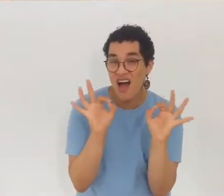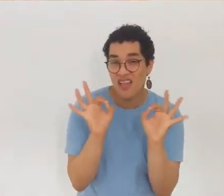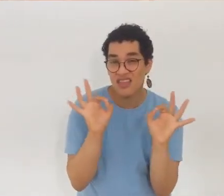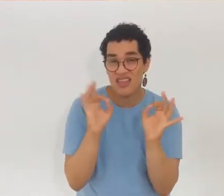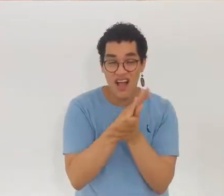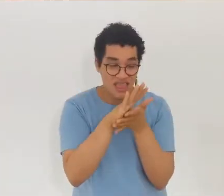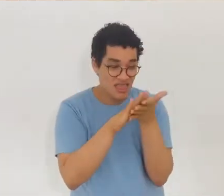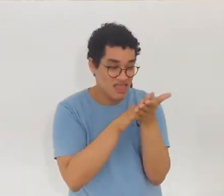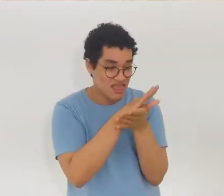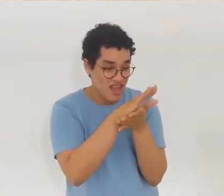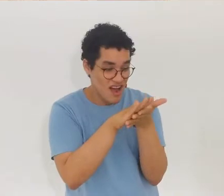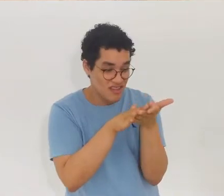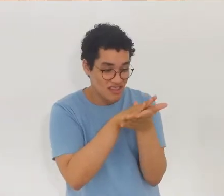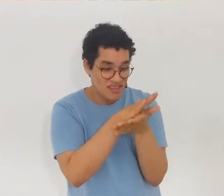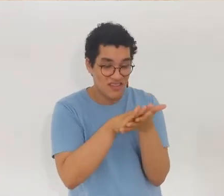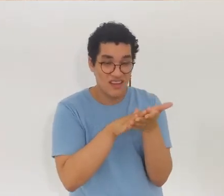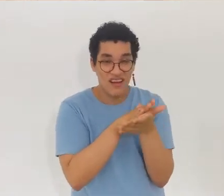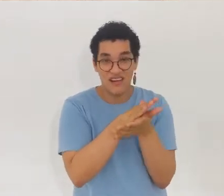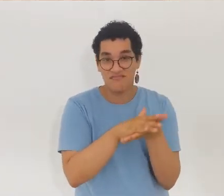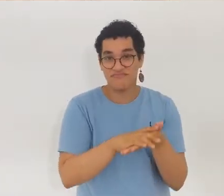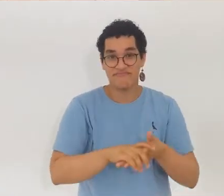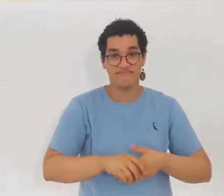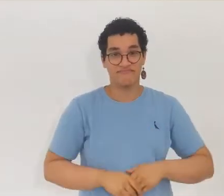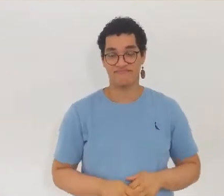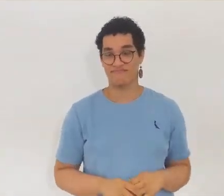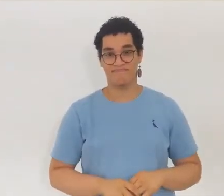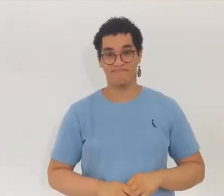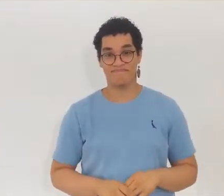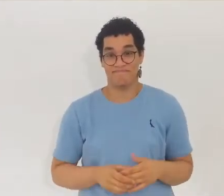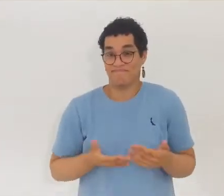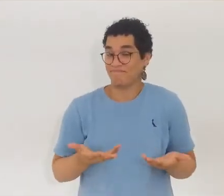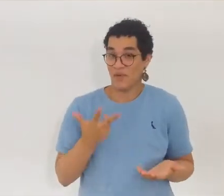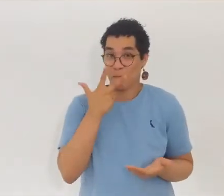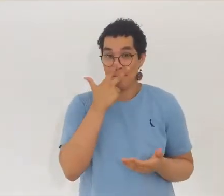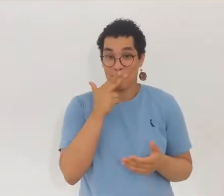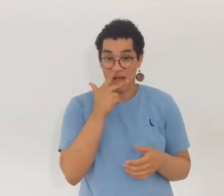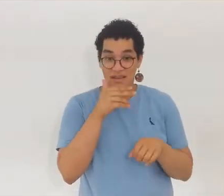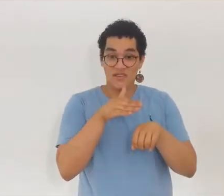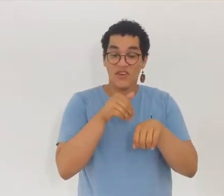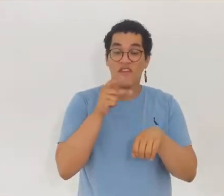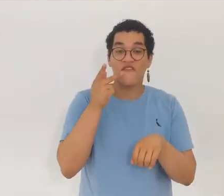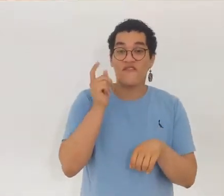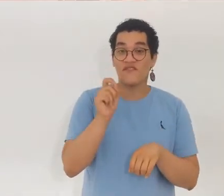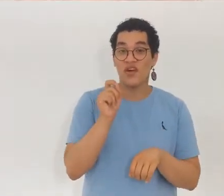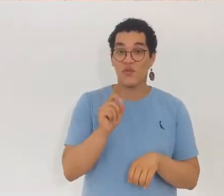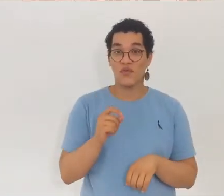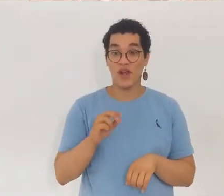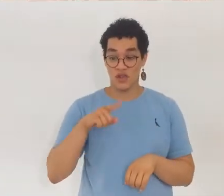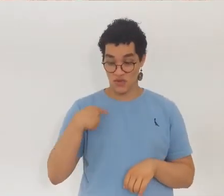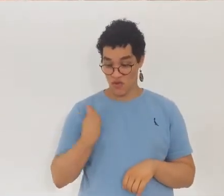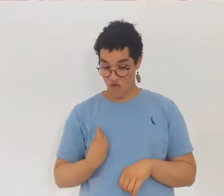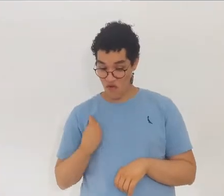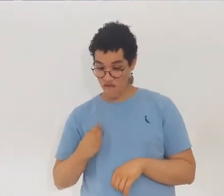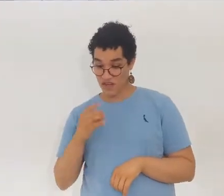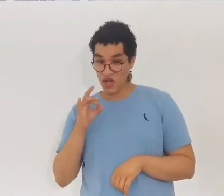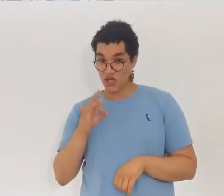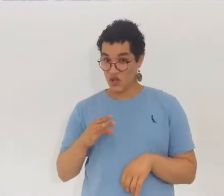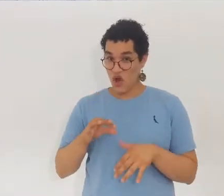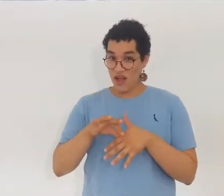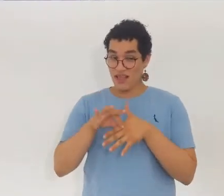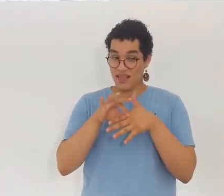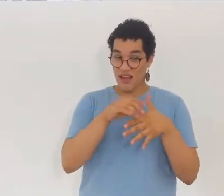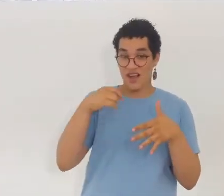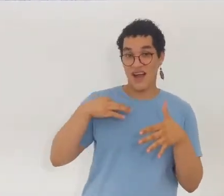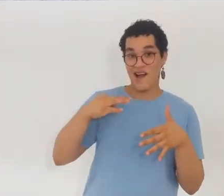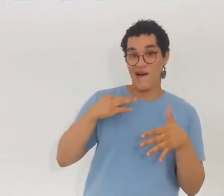passei tanto tempo pra adquirir, eu não levo absolutamente nada. É como diz um ditado, Dessa